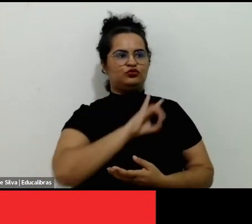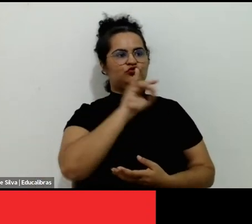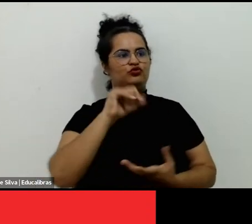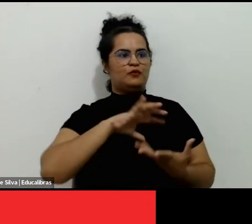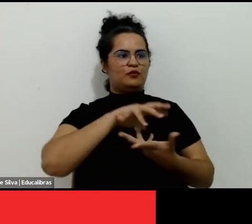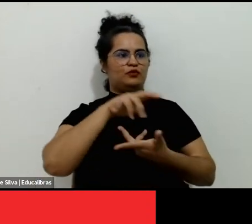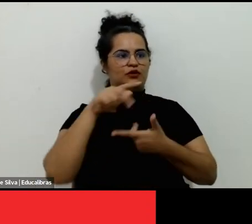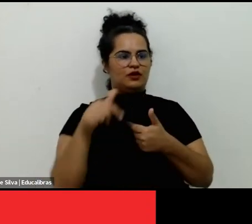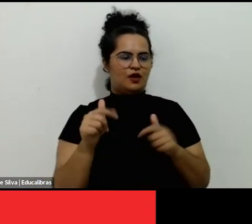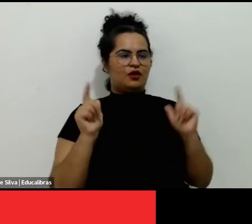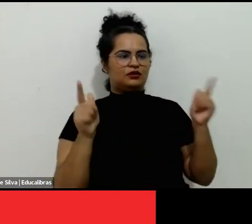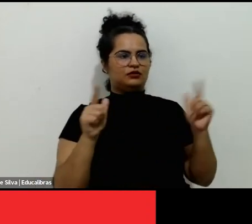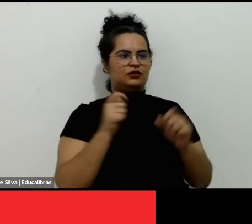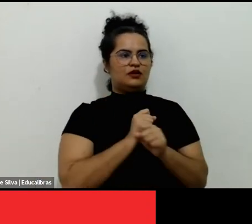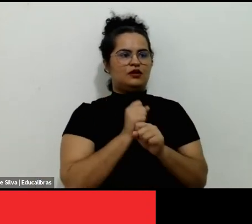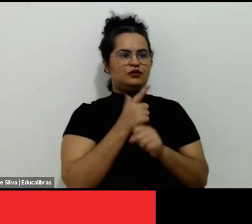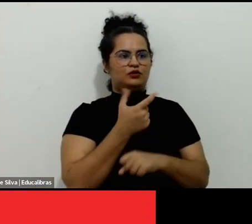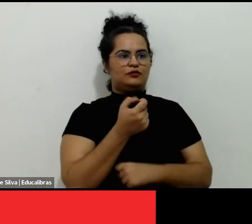2024.